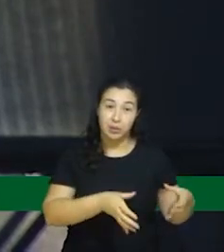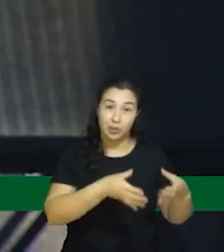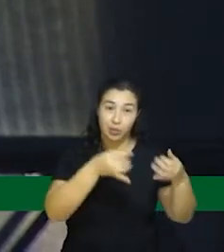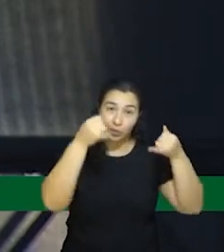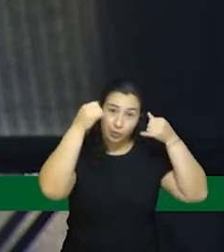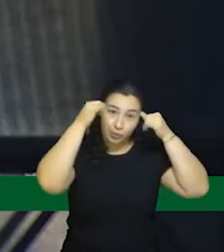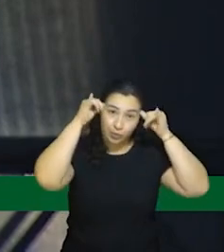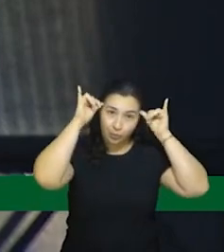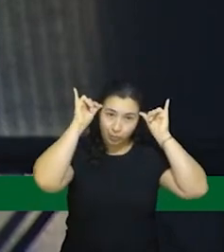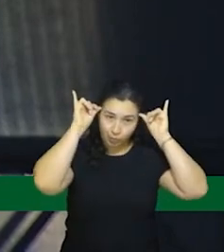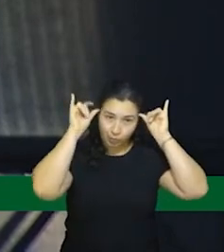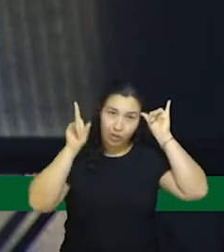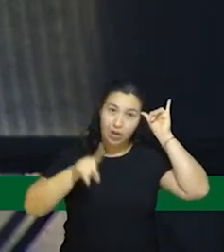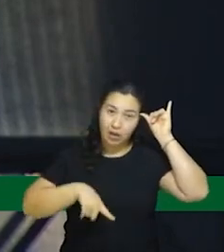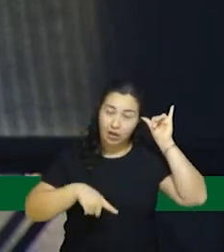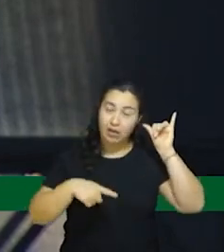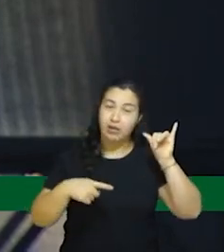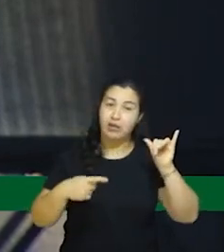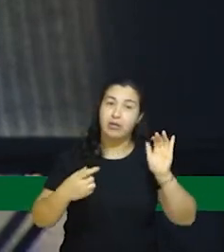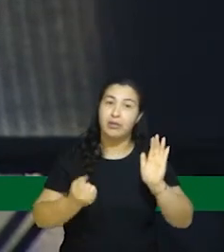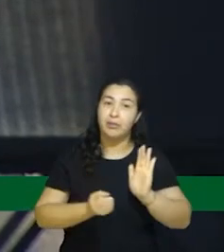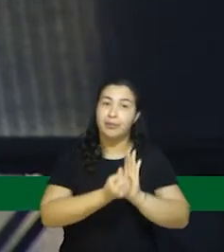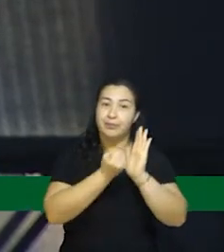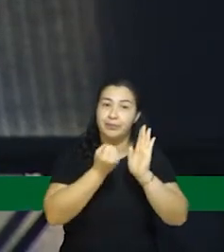como símbolo histórico e cultural de Lages.